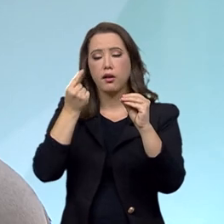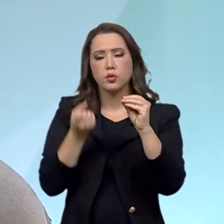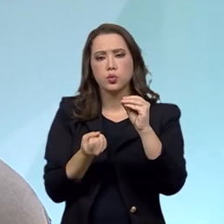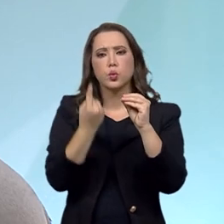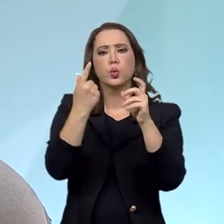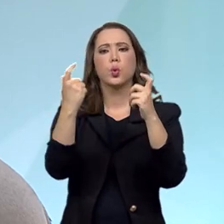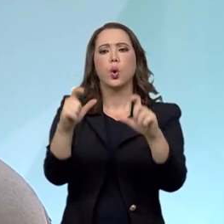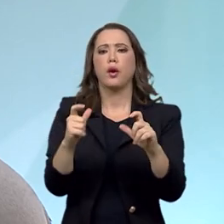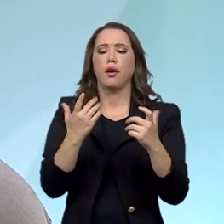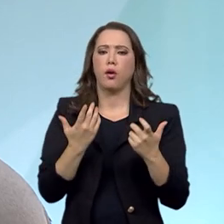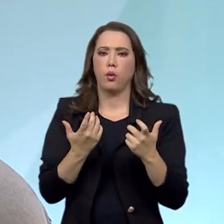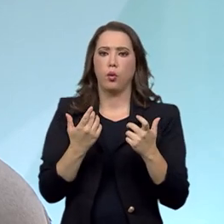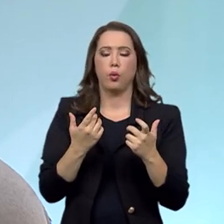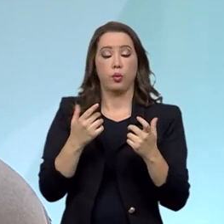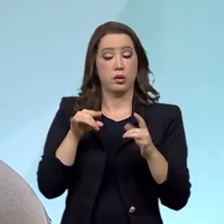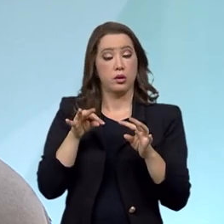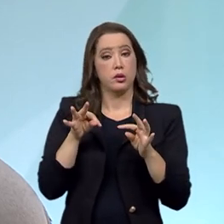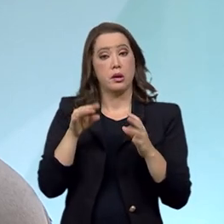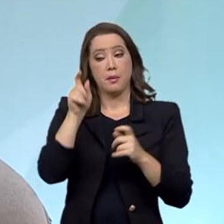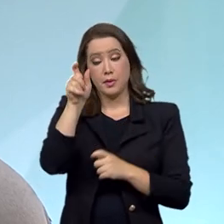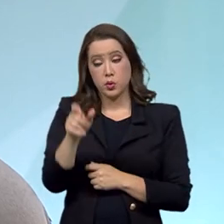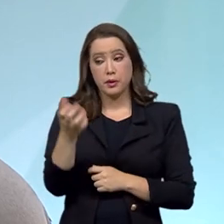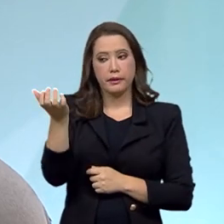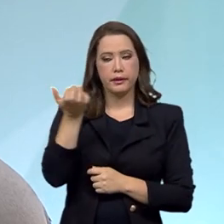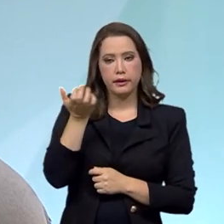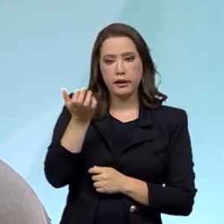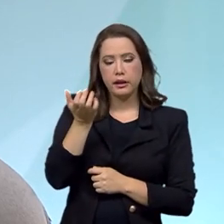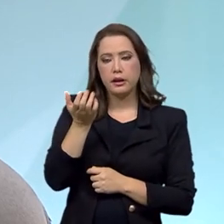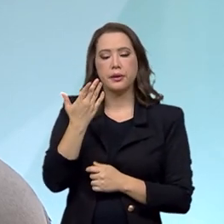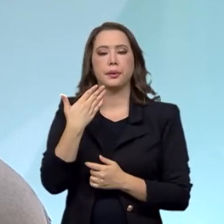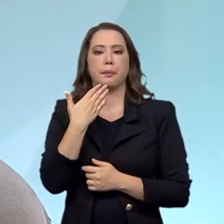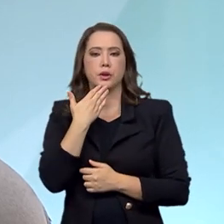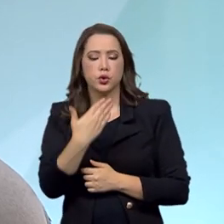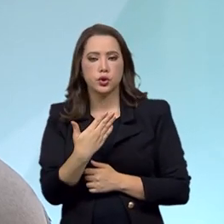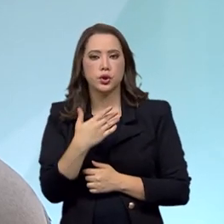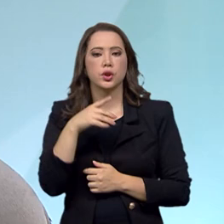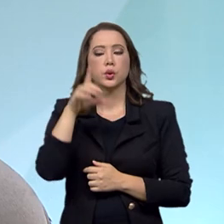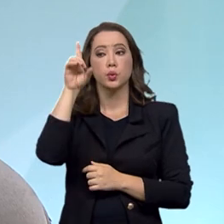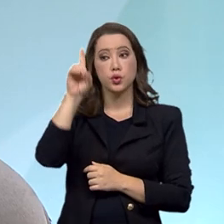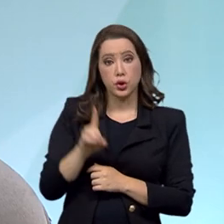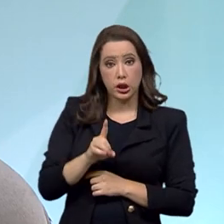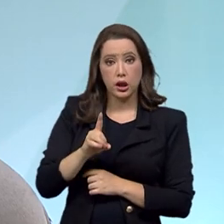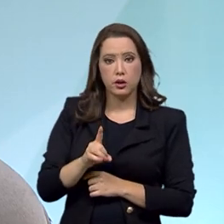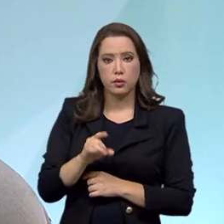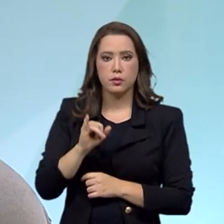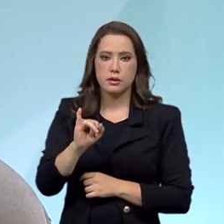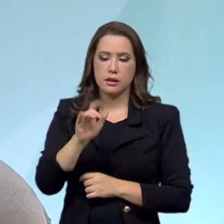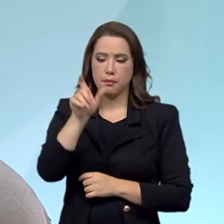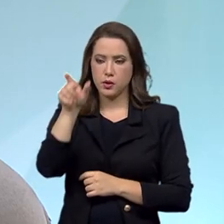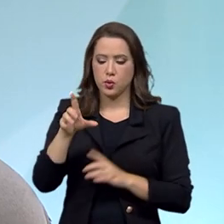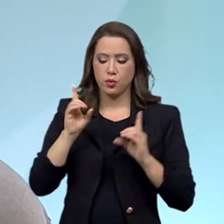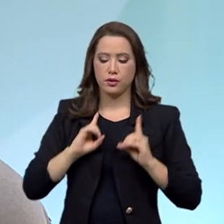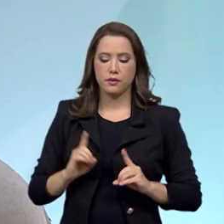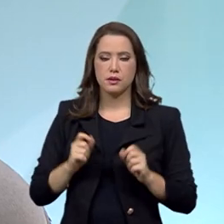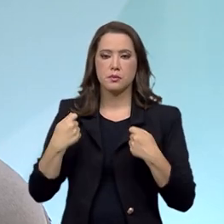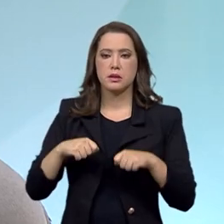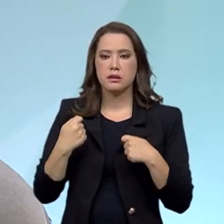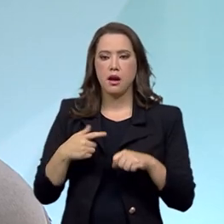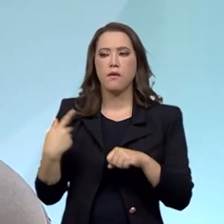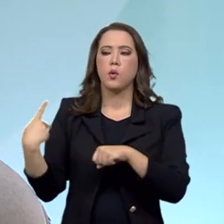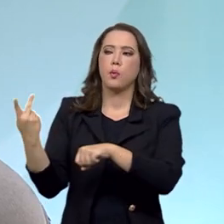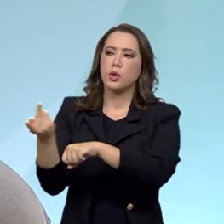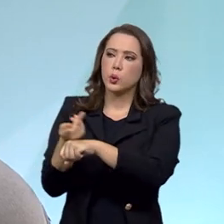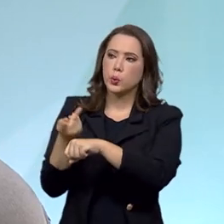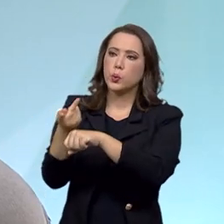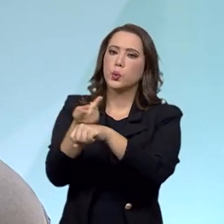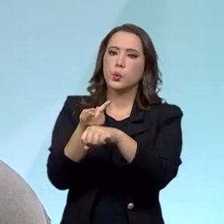única base de dados, quando um sujeito queria reivindicar o seu direito, sendo pessoa com deficiência, ele tinha que peregrinar por